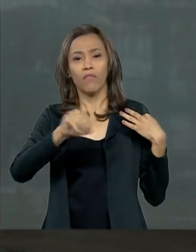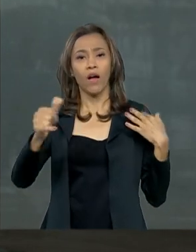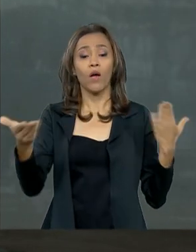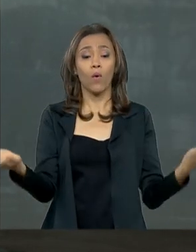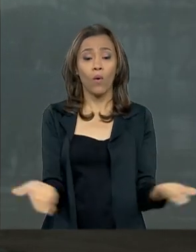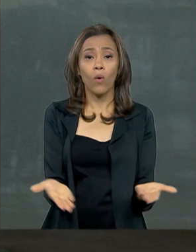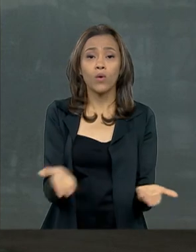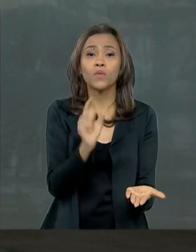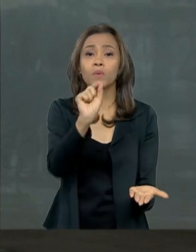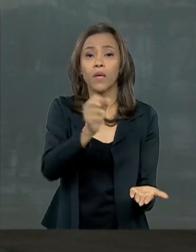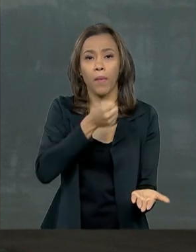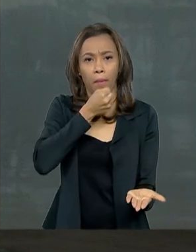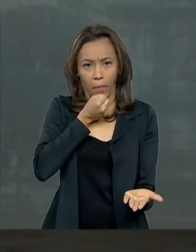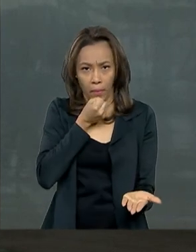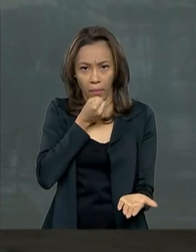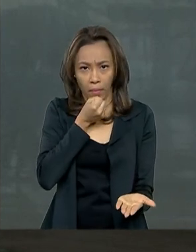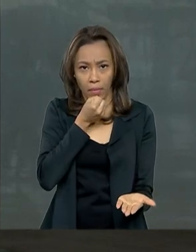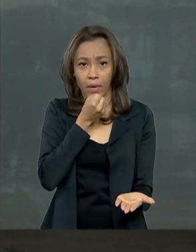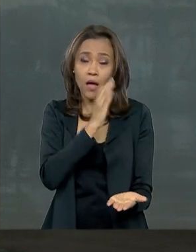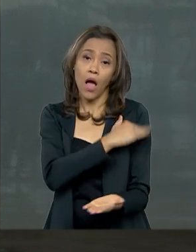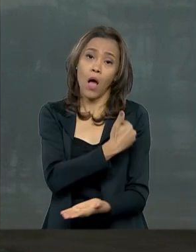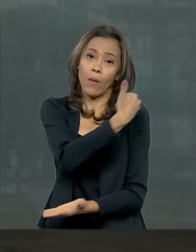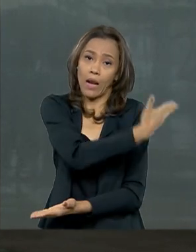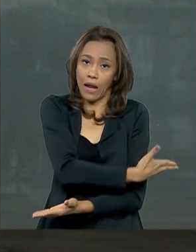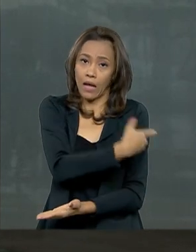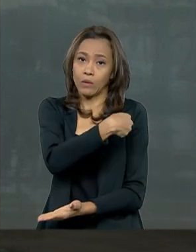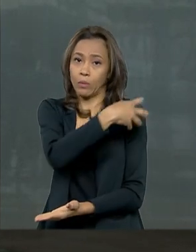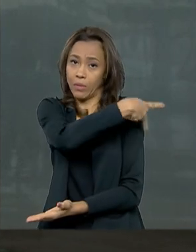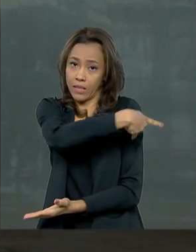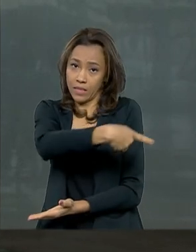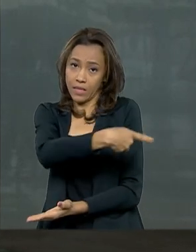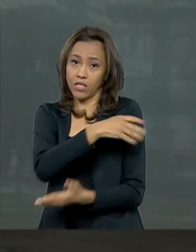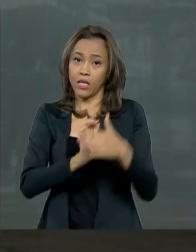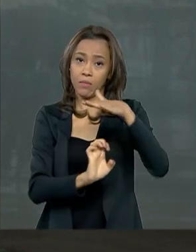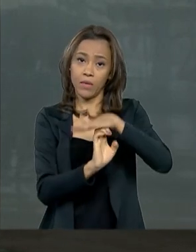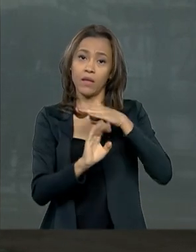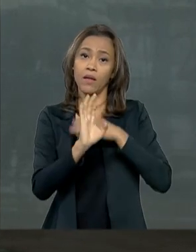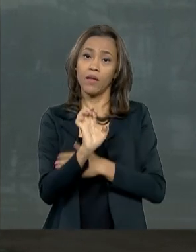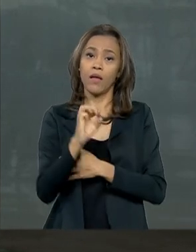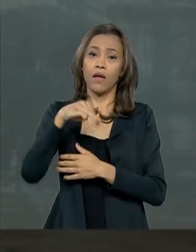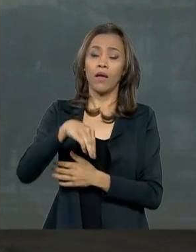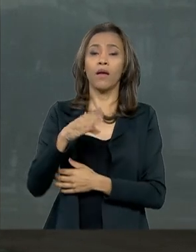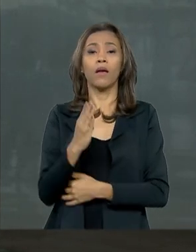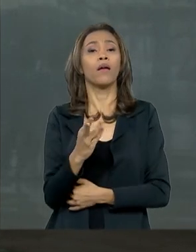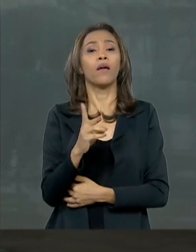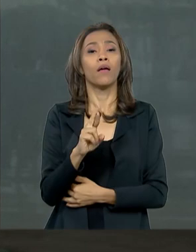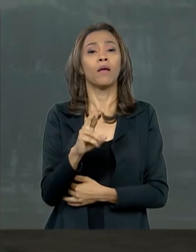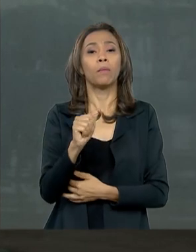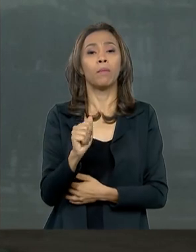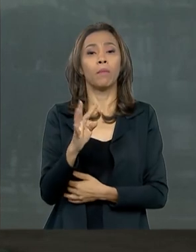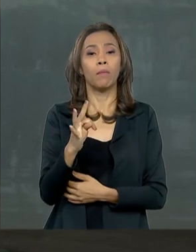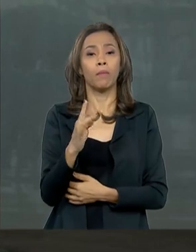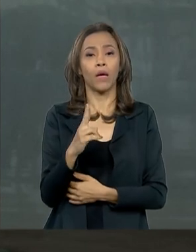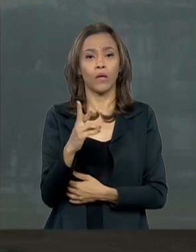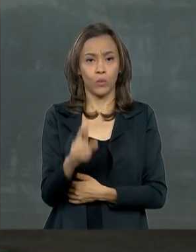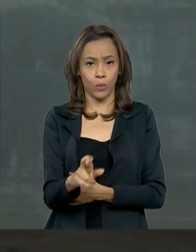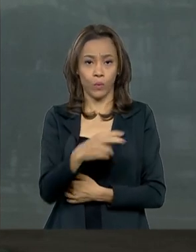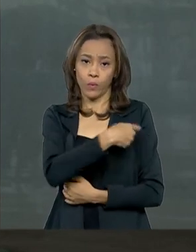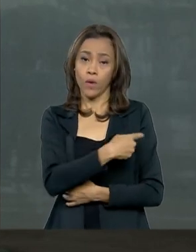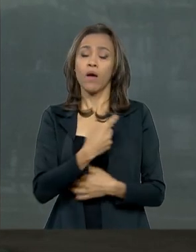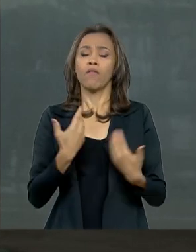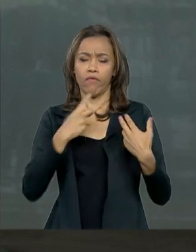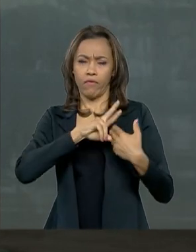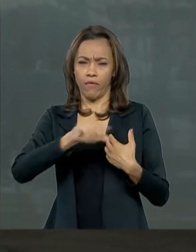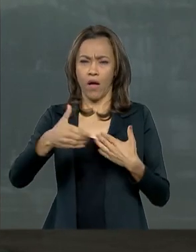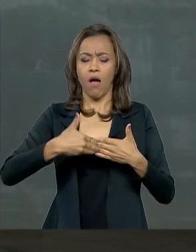hoje uma entrevista coletiva ao lado do presidente da Embratur, o Gilson Machado Neto. Essa coletiva será realizada aqui